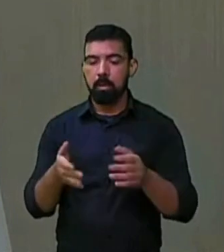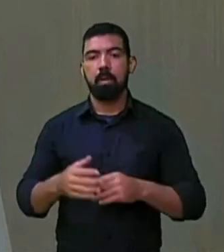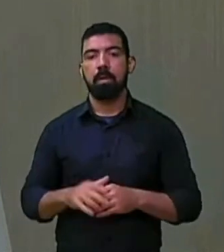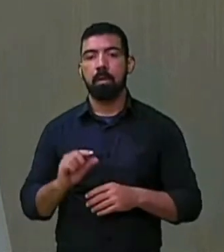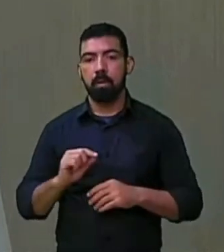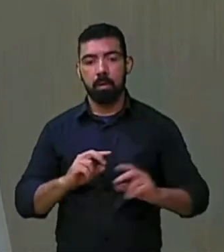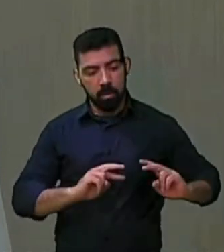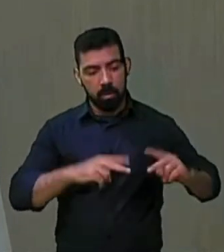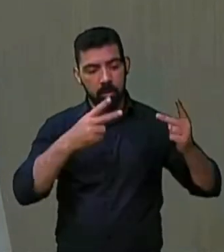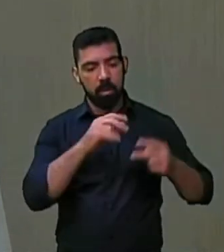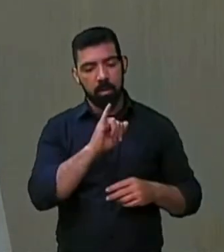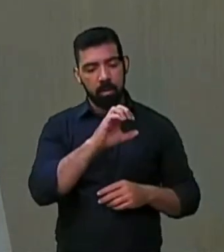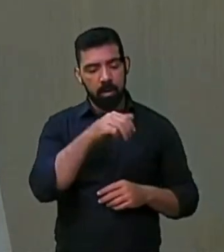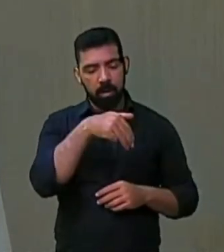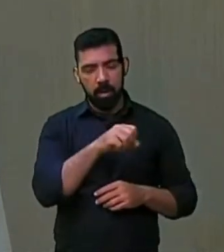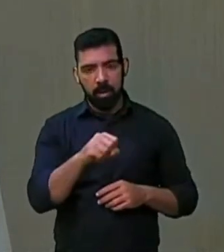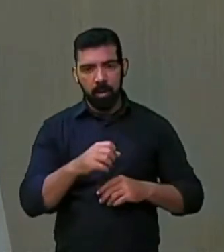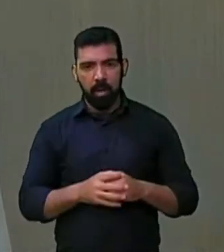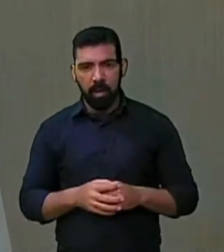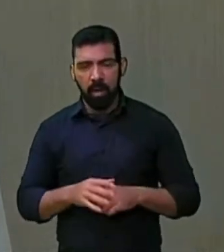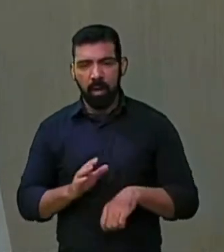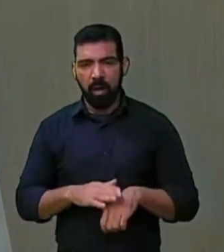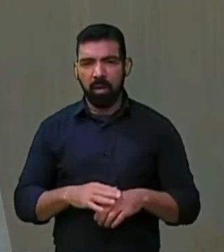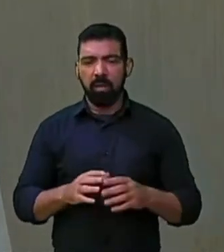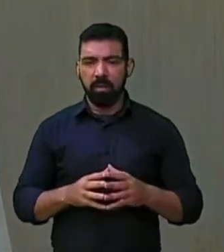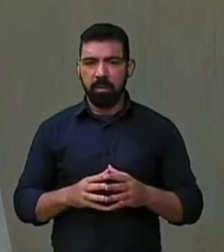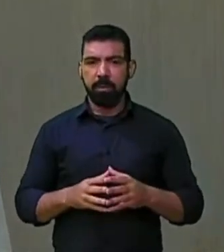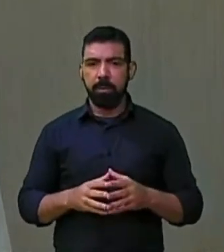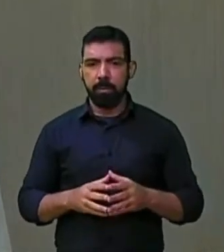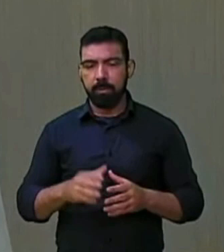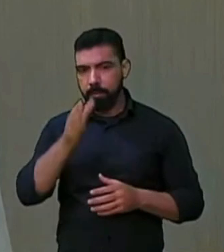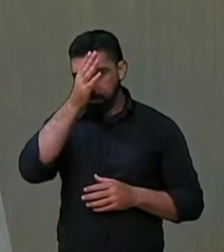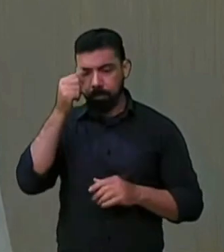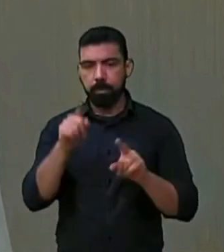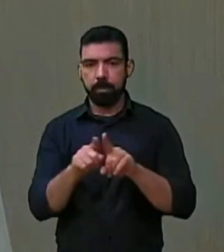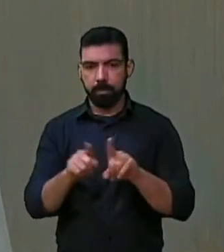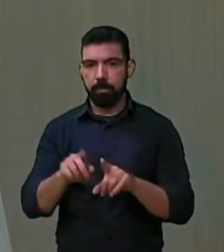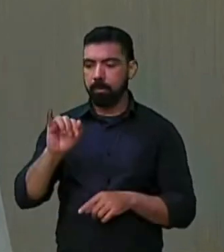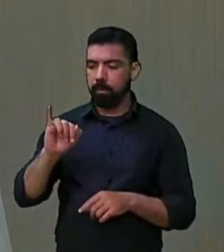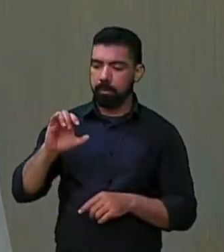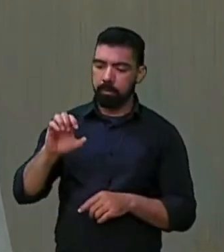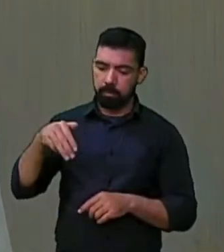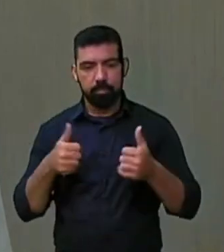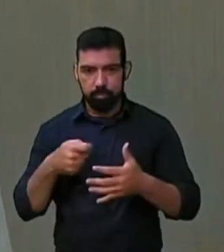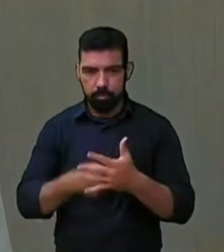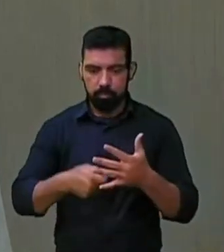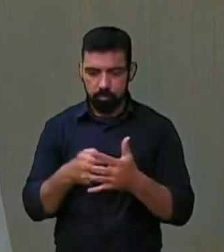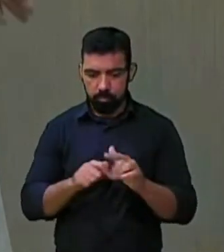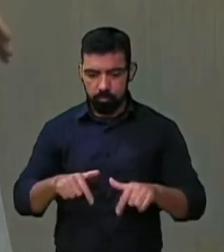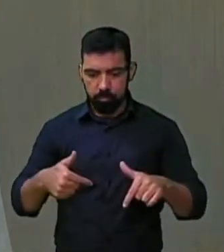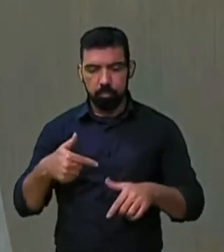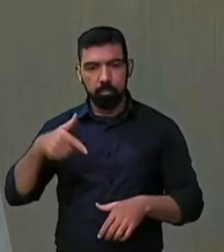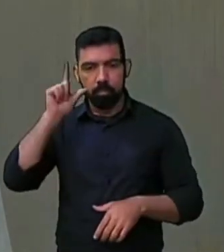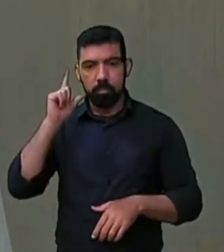aumentou o ICMS quando chegou no Executivo. É o Mano aumentou o ICMS quando chegou no Executivo. Ontem